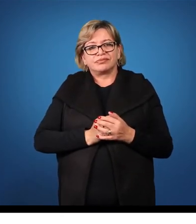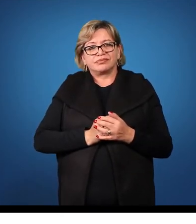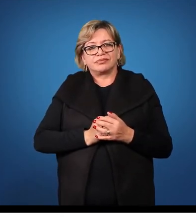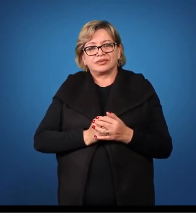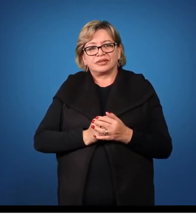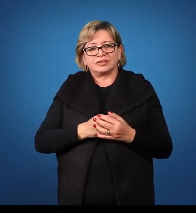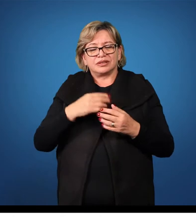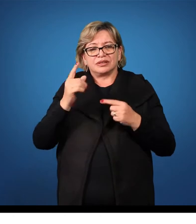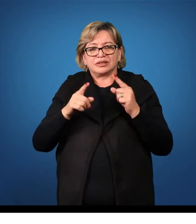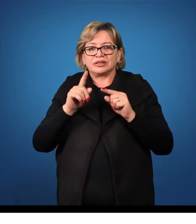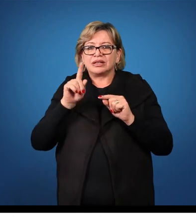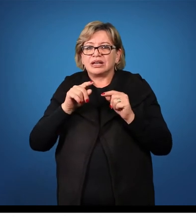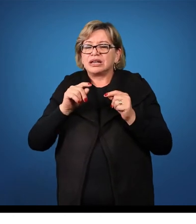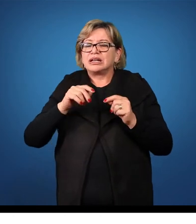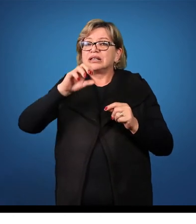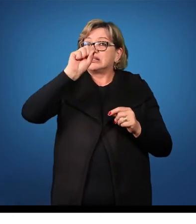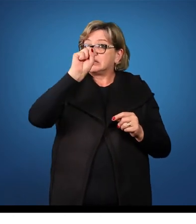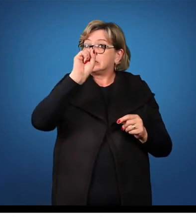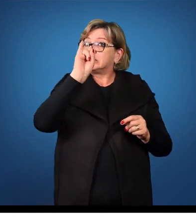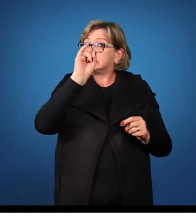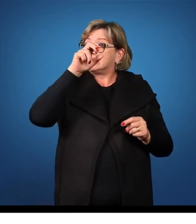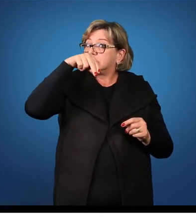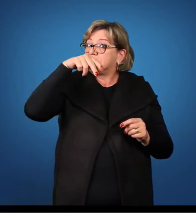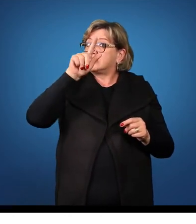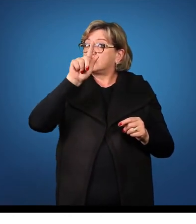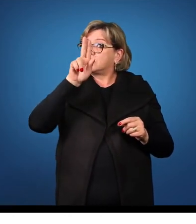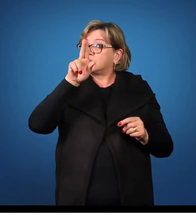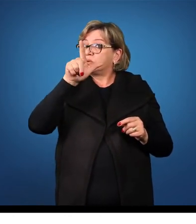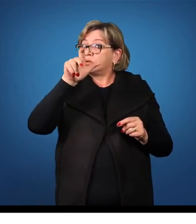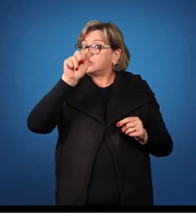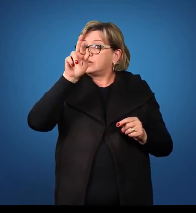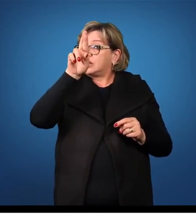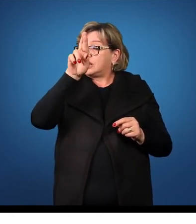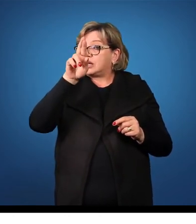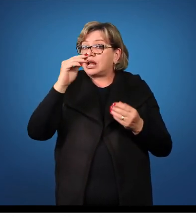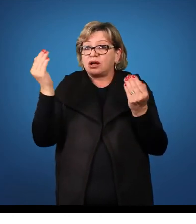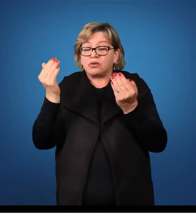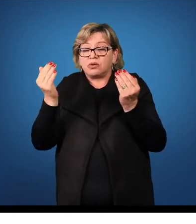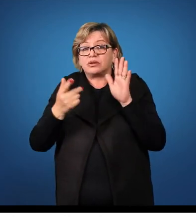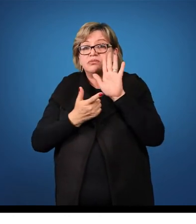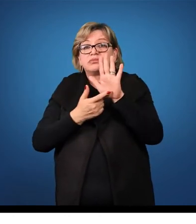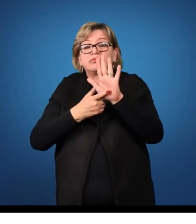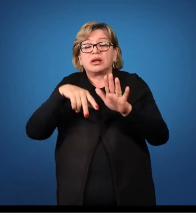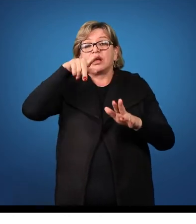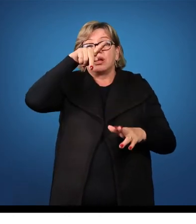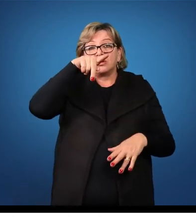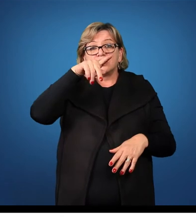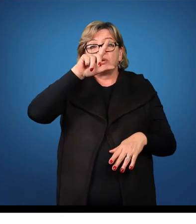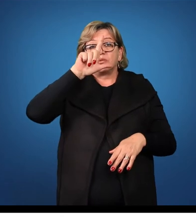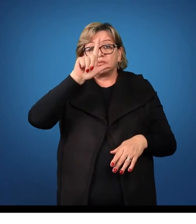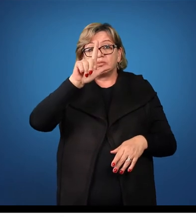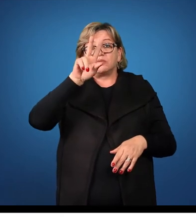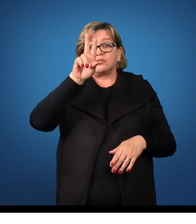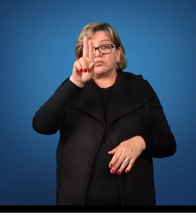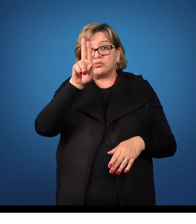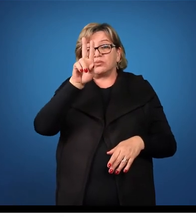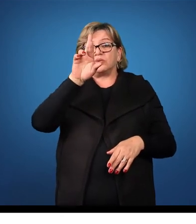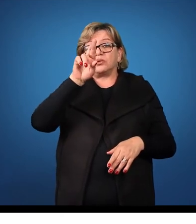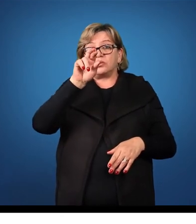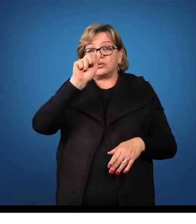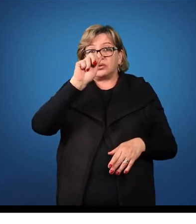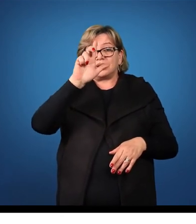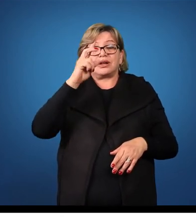Isso no singular. No plural, nós temos, no nominativo plural, LEONES.